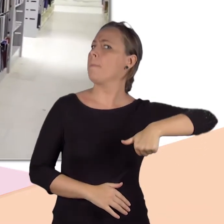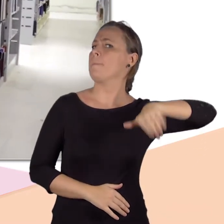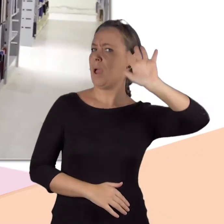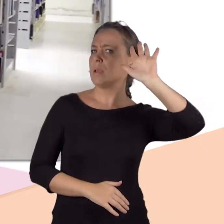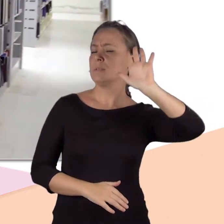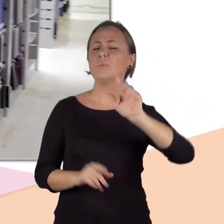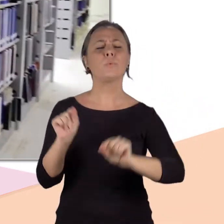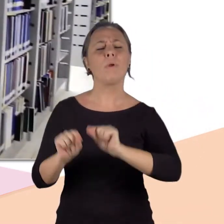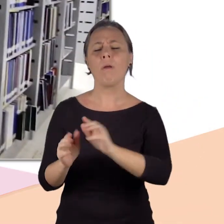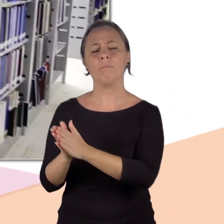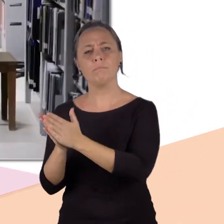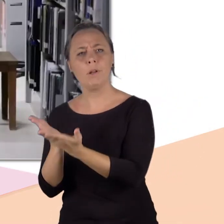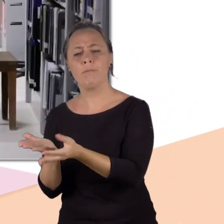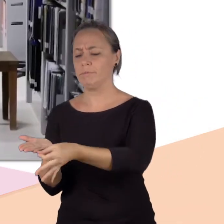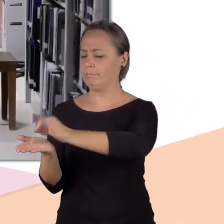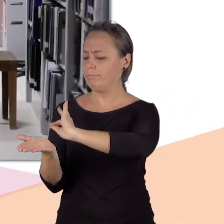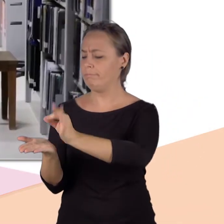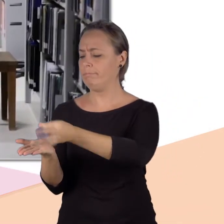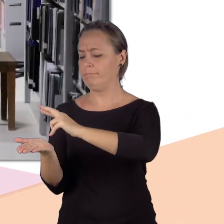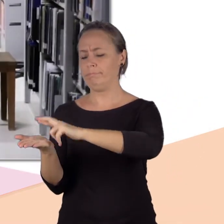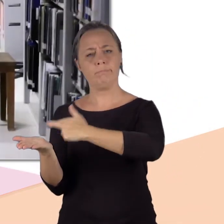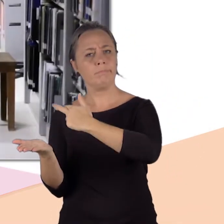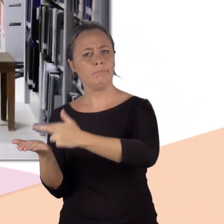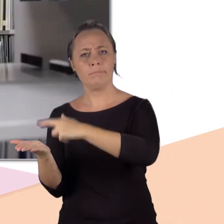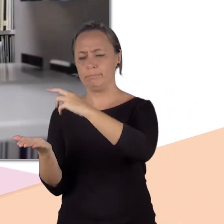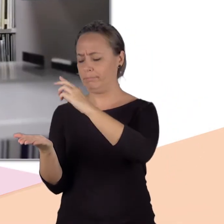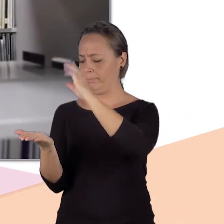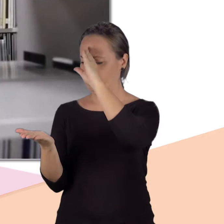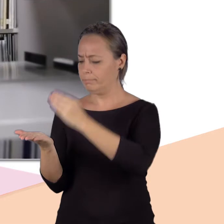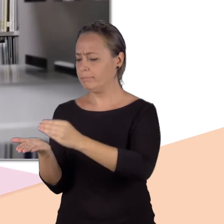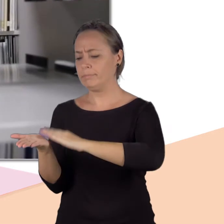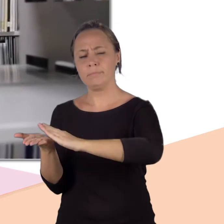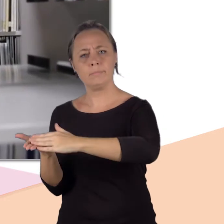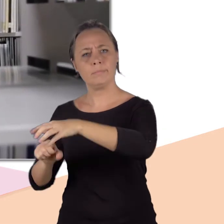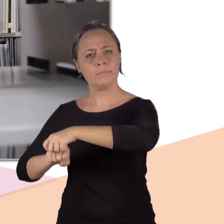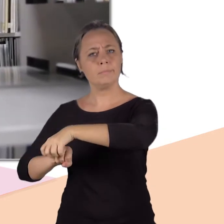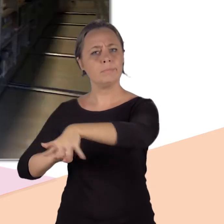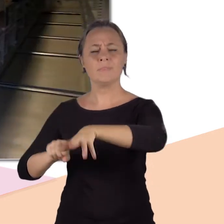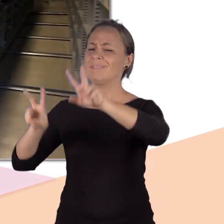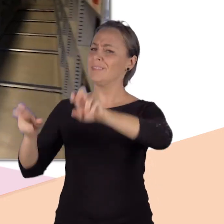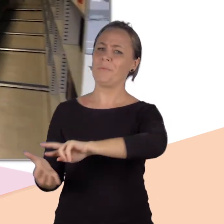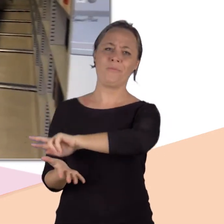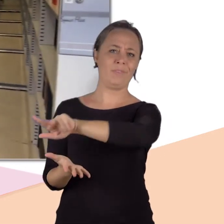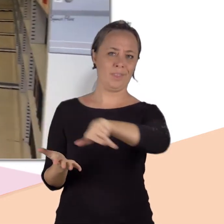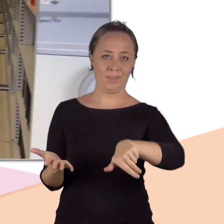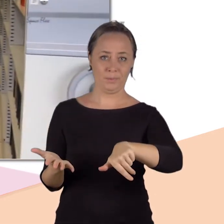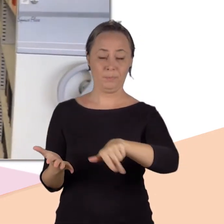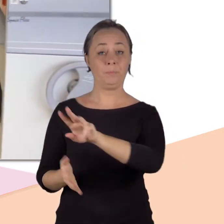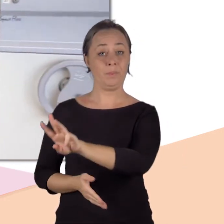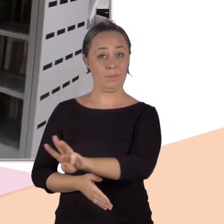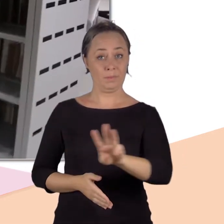geral está composto por mais de 420 mil volumes. São livros, folhetos, periódicos, teses,